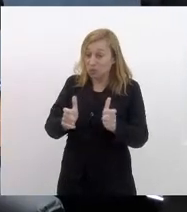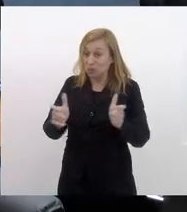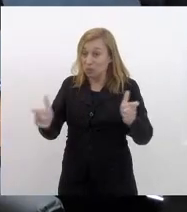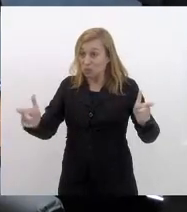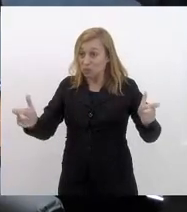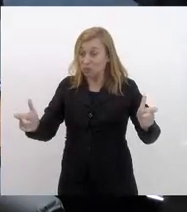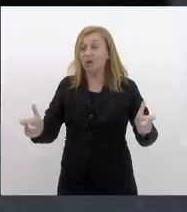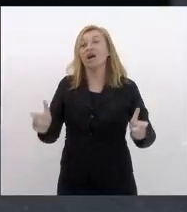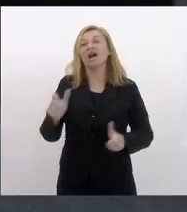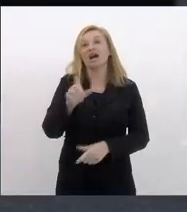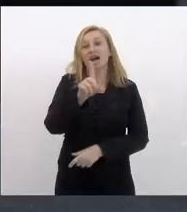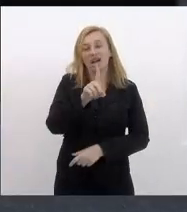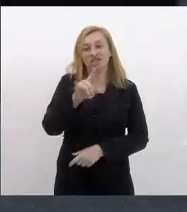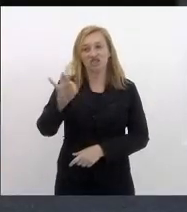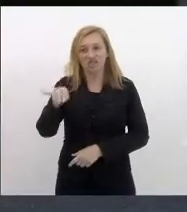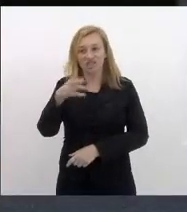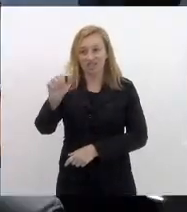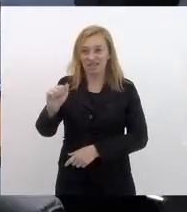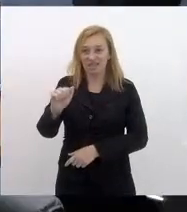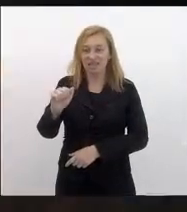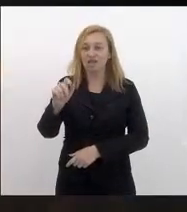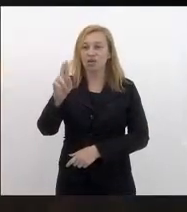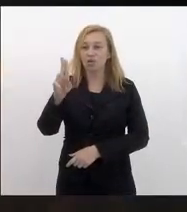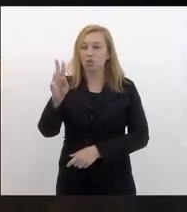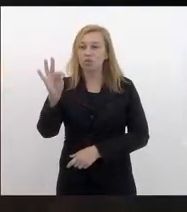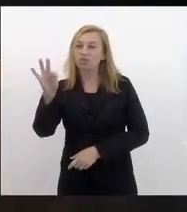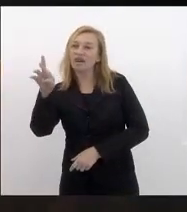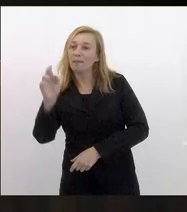adjacências e Ultramar é verdade